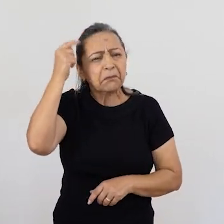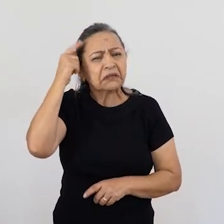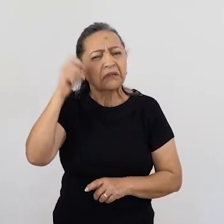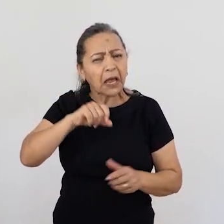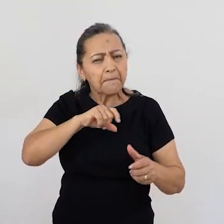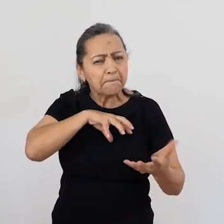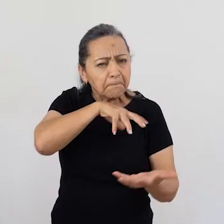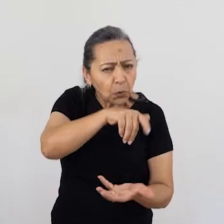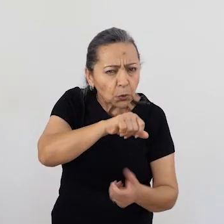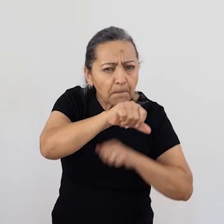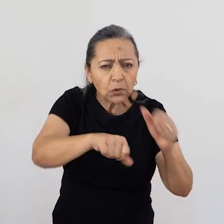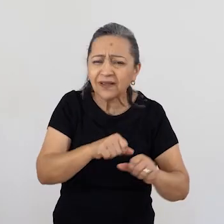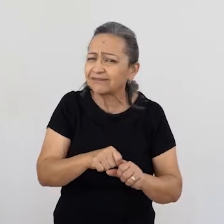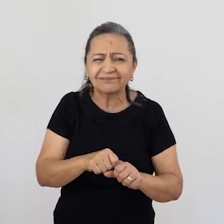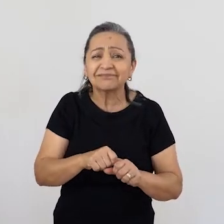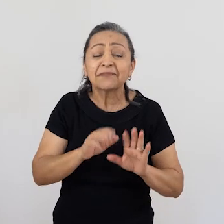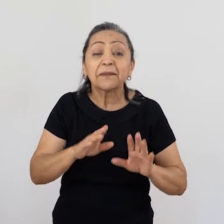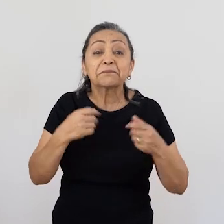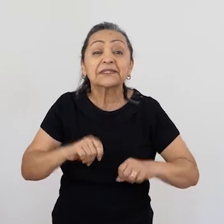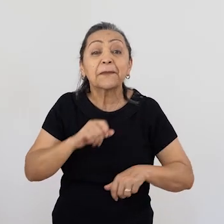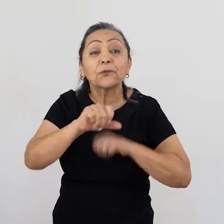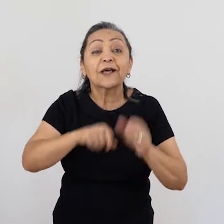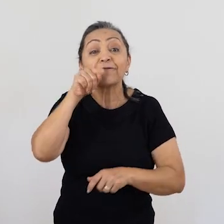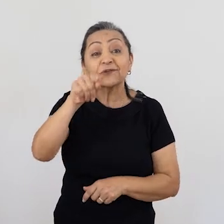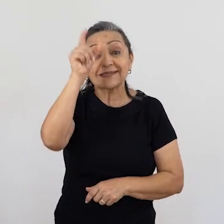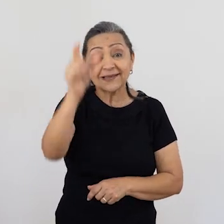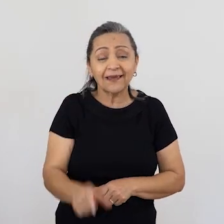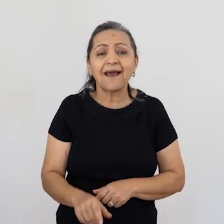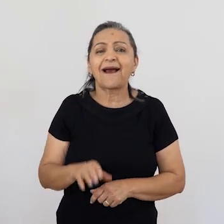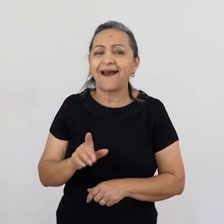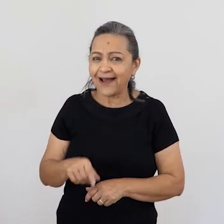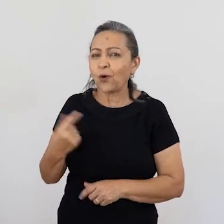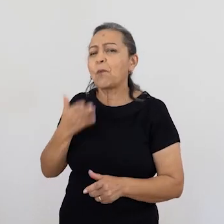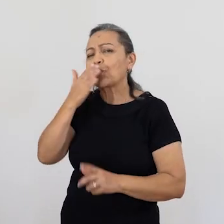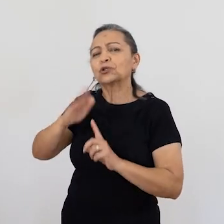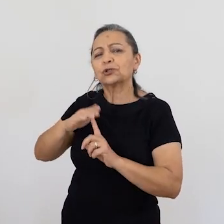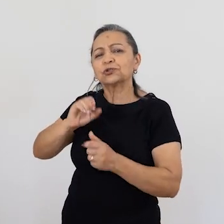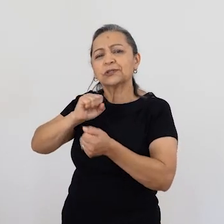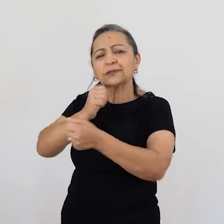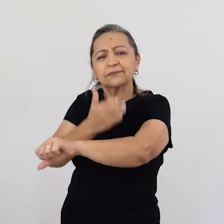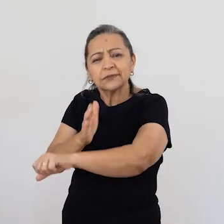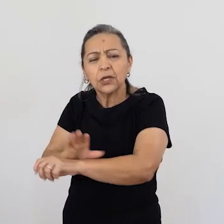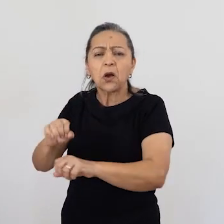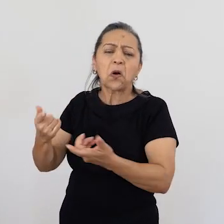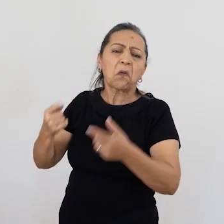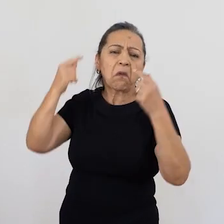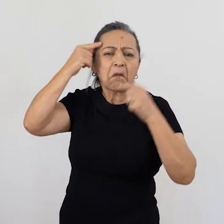Mas, às vezes, você precisa mudar você. sei. E qual o tipo de exercício, ou